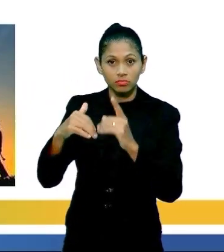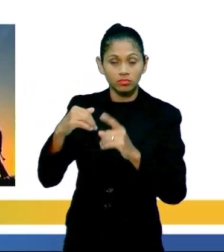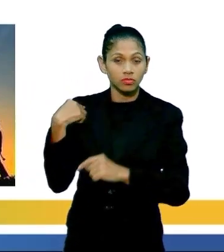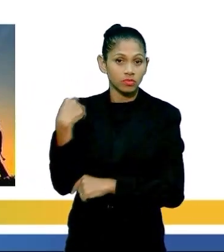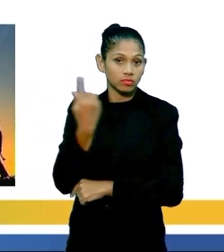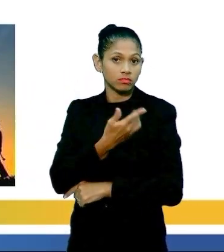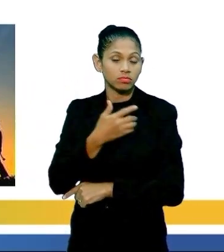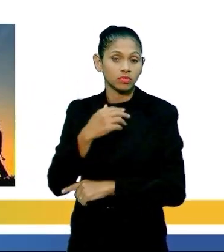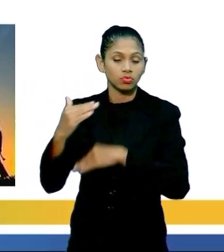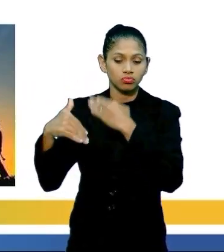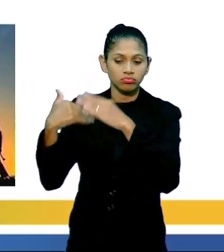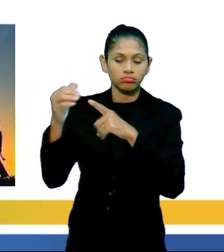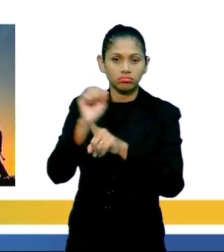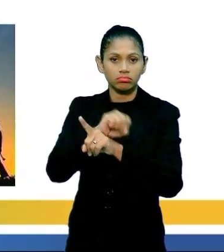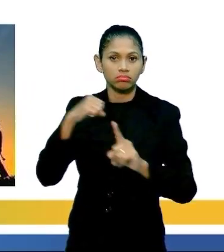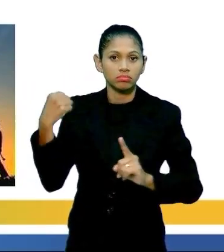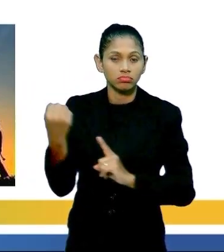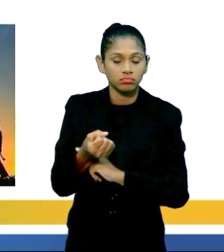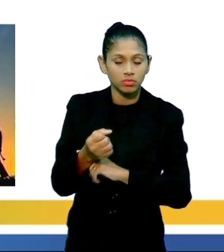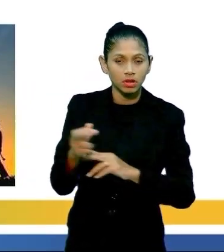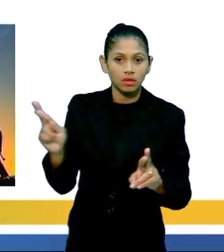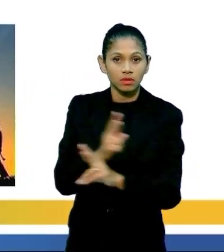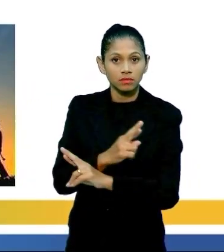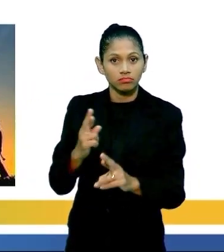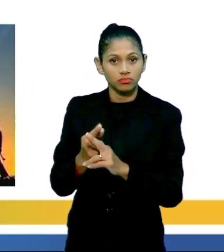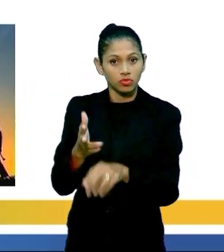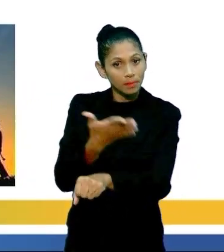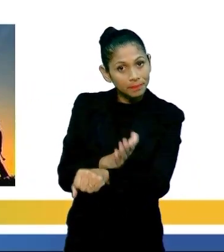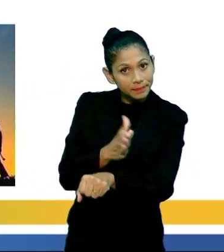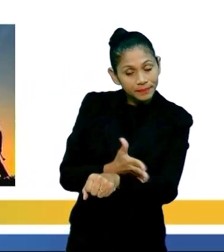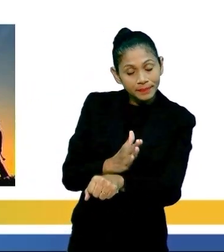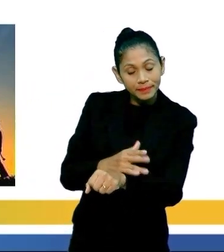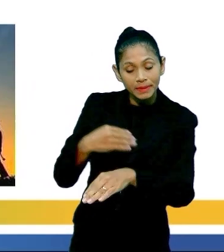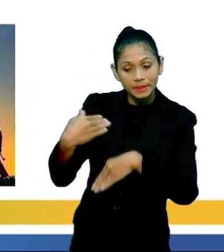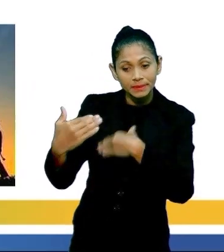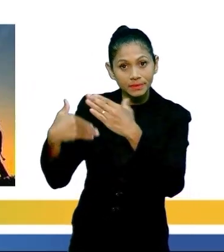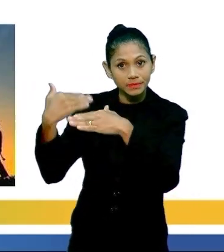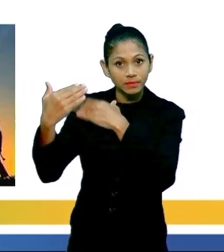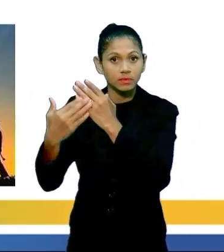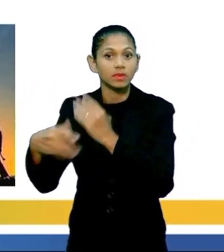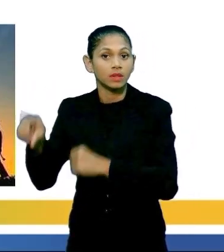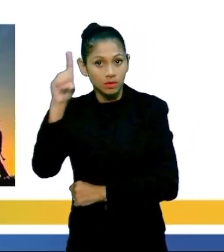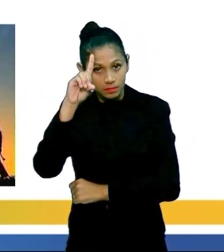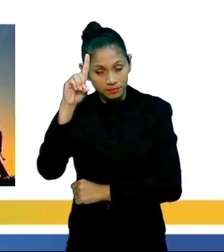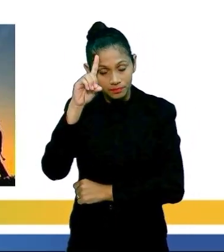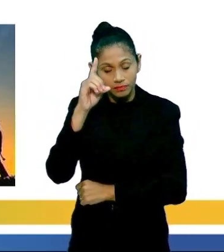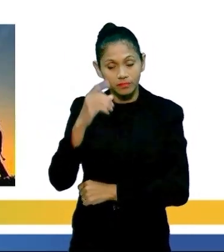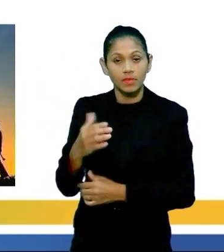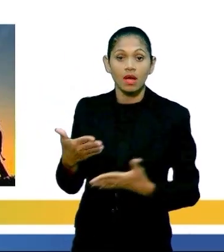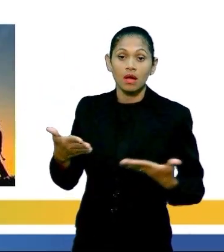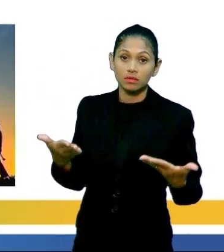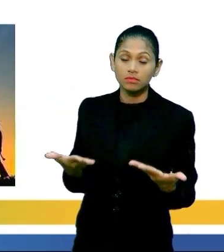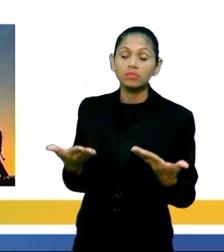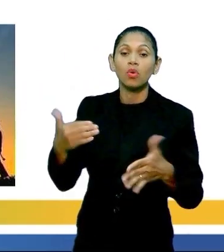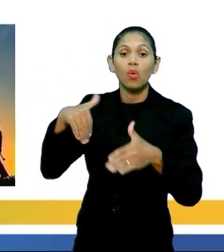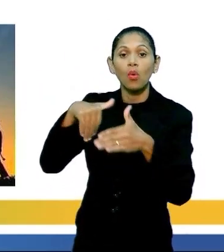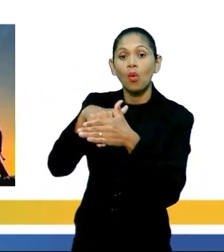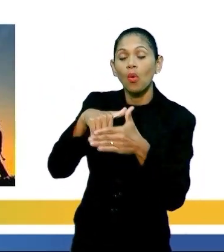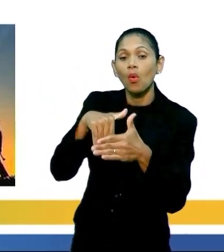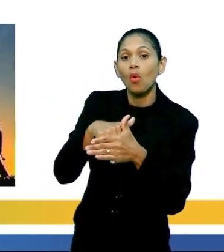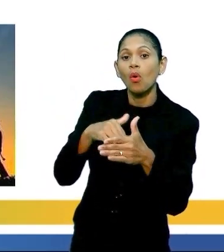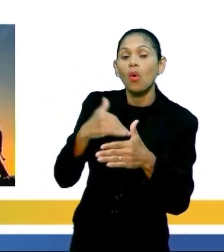relacionada com as práticas que desenvolvemos no nosso cotidiano. Sendo assim, os jogos e brincadeiras no contexto